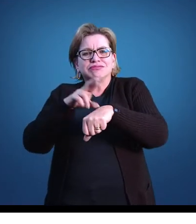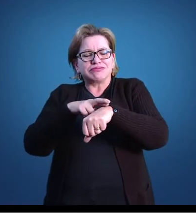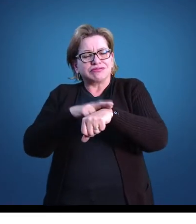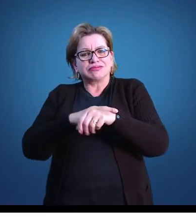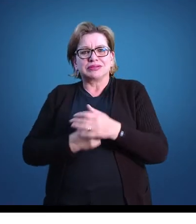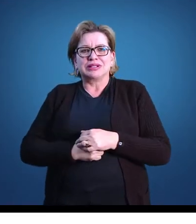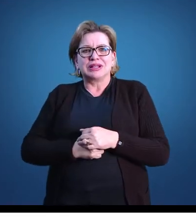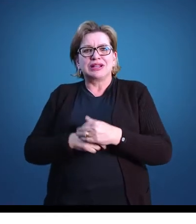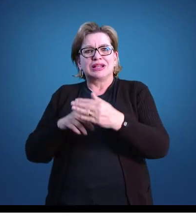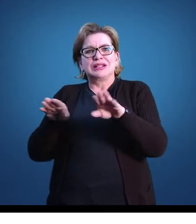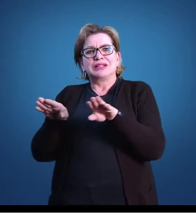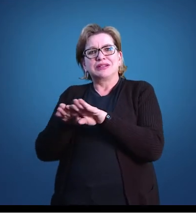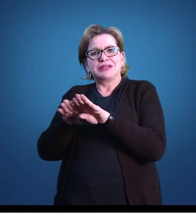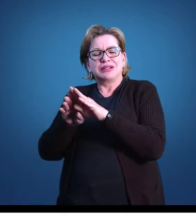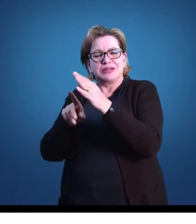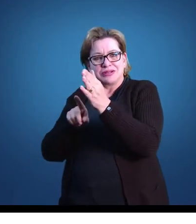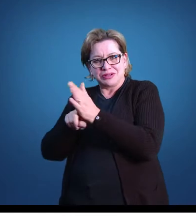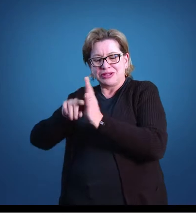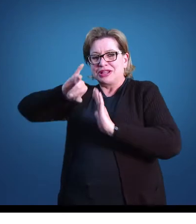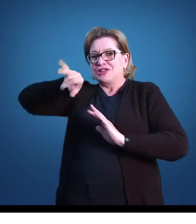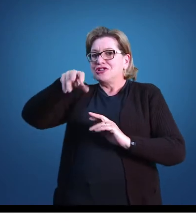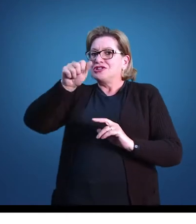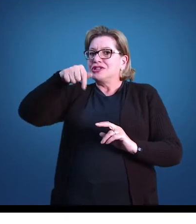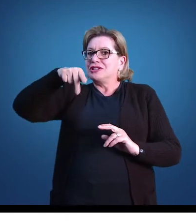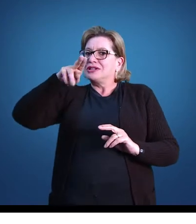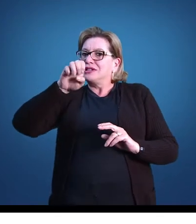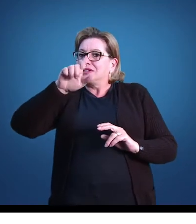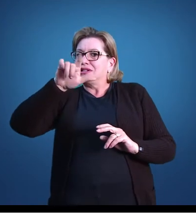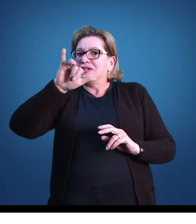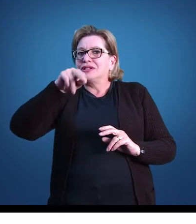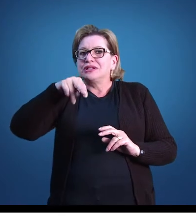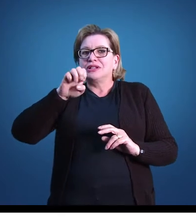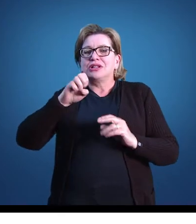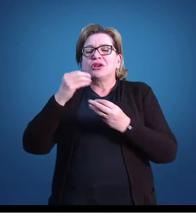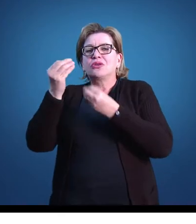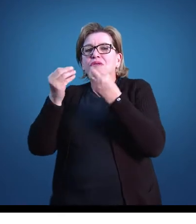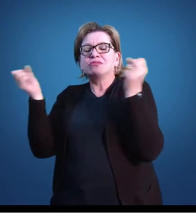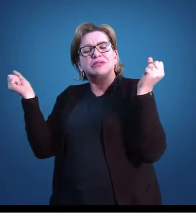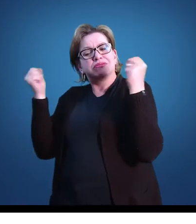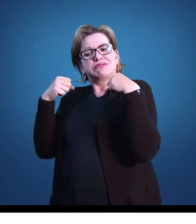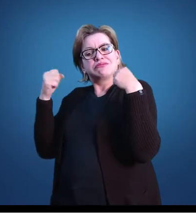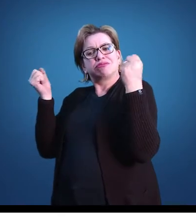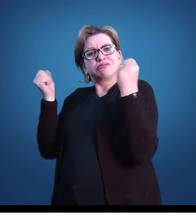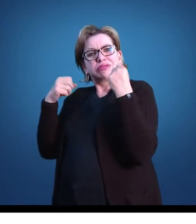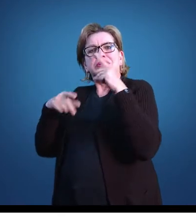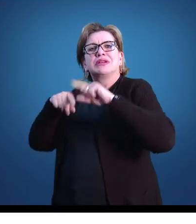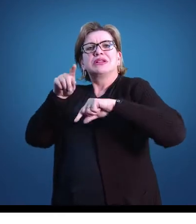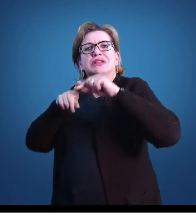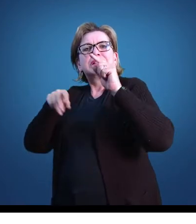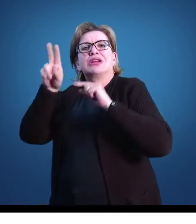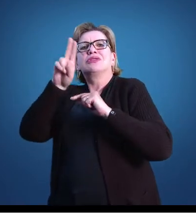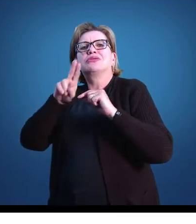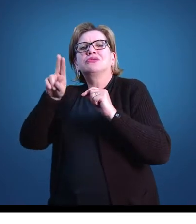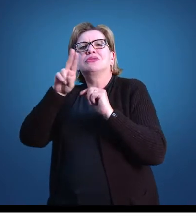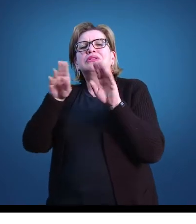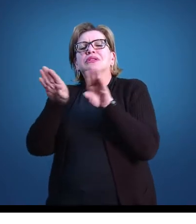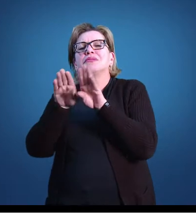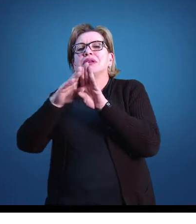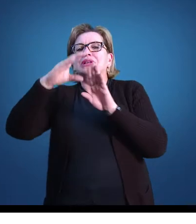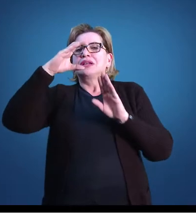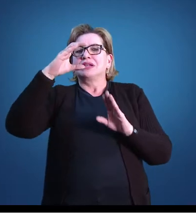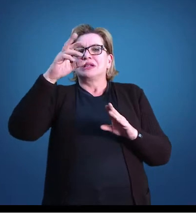Professora Jaqueline, como ocorre a avaliação nas aulas de educação física? Quais que são os instrumentos e os critérios utilizados? Então,